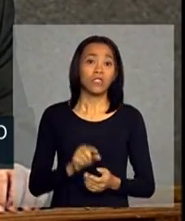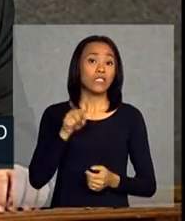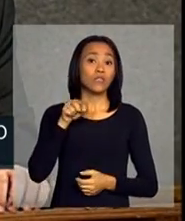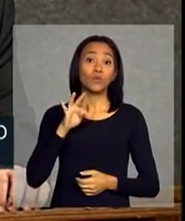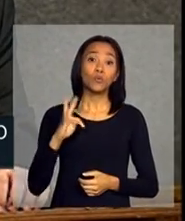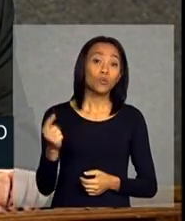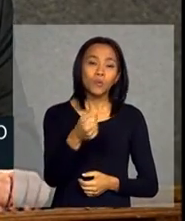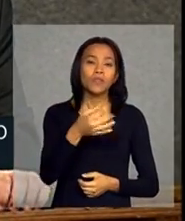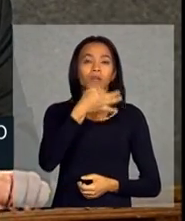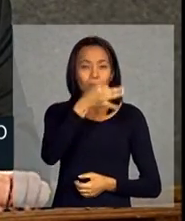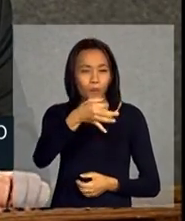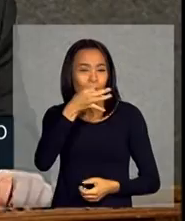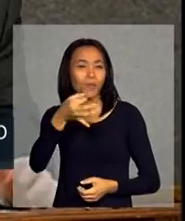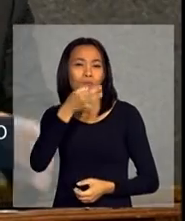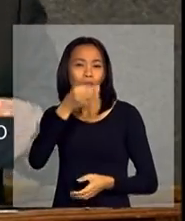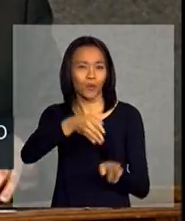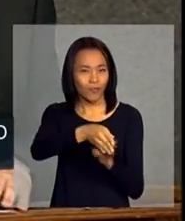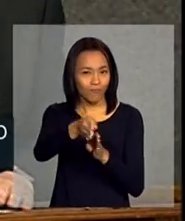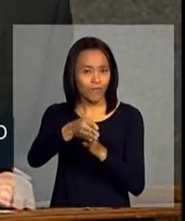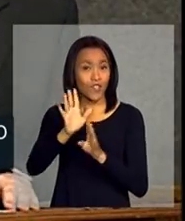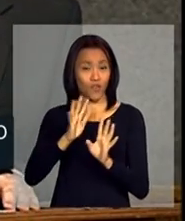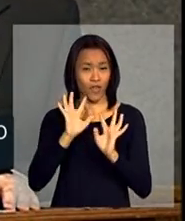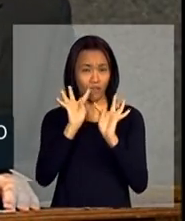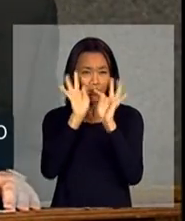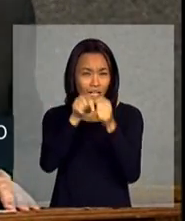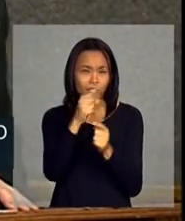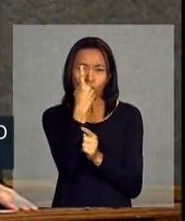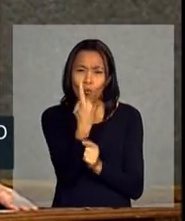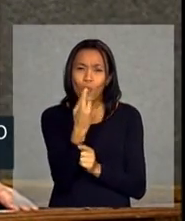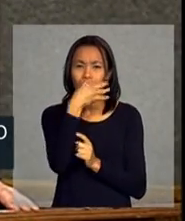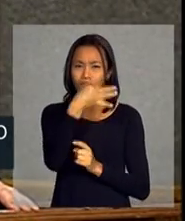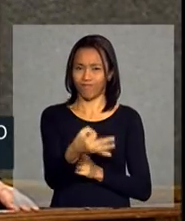algumas dicas. E eu quero finalizar só com uma.